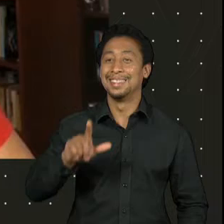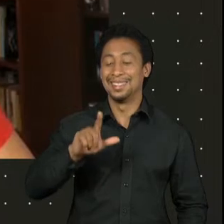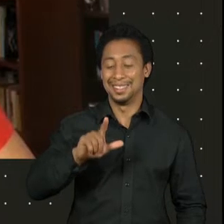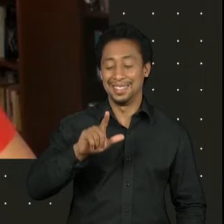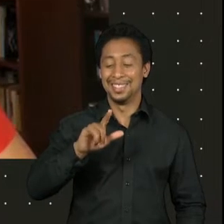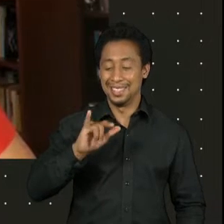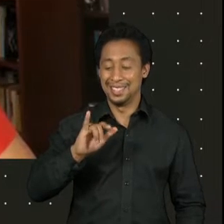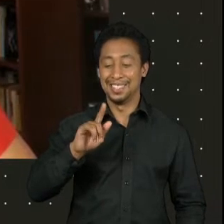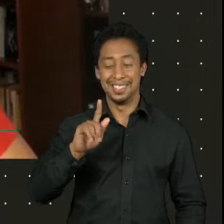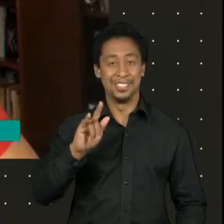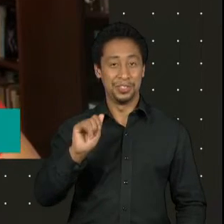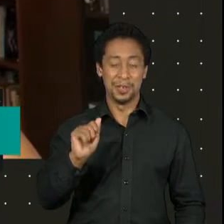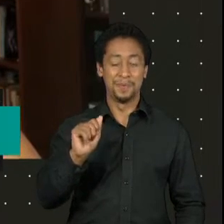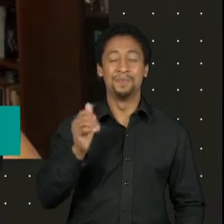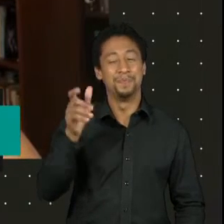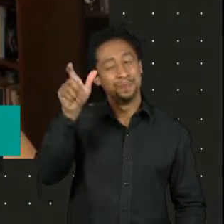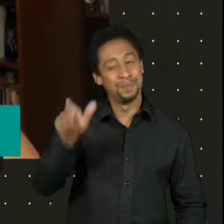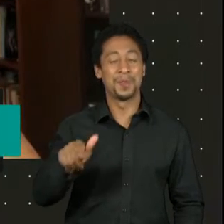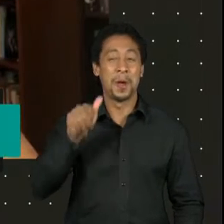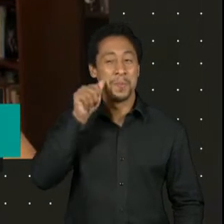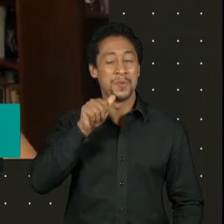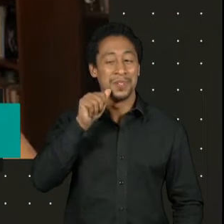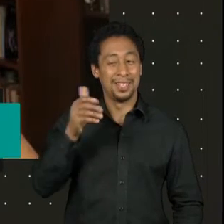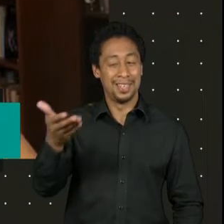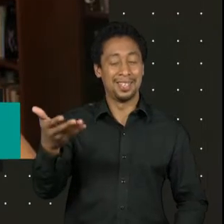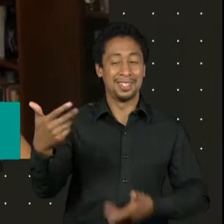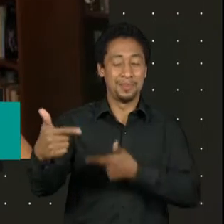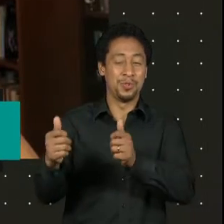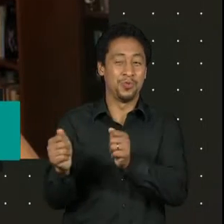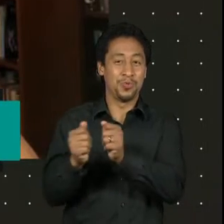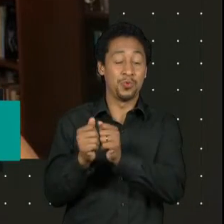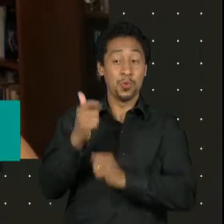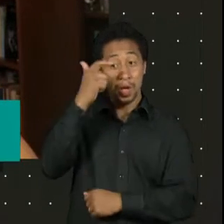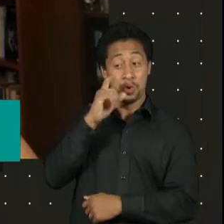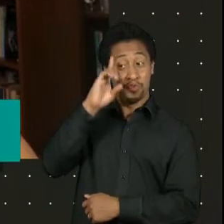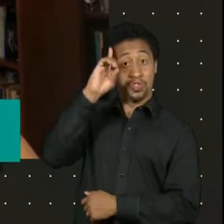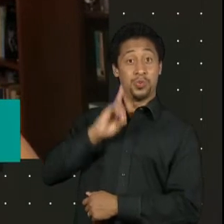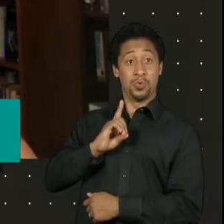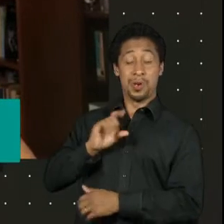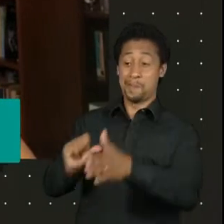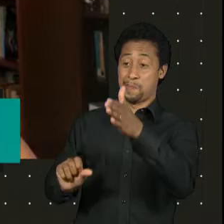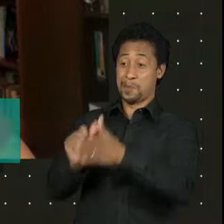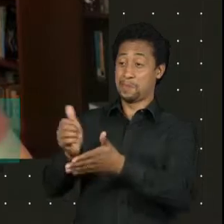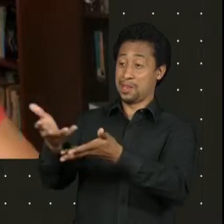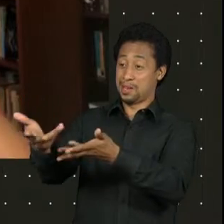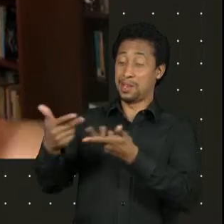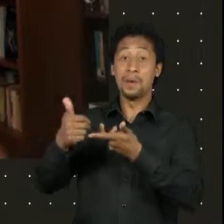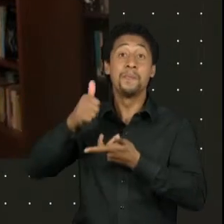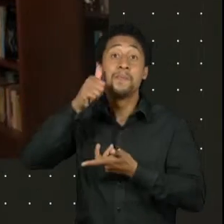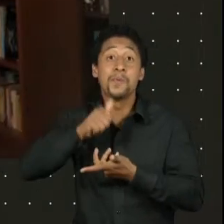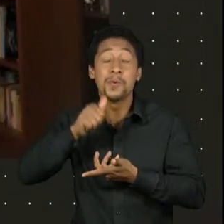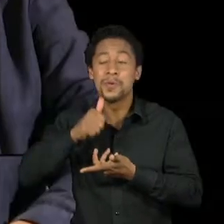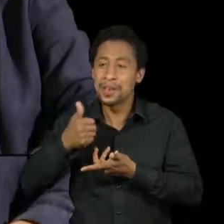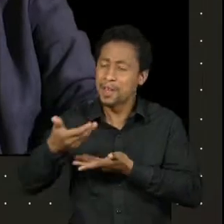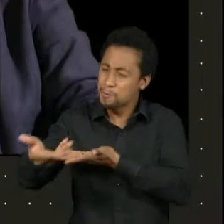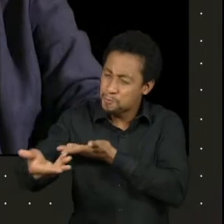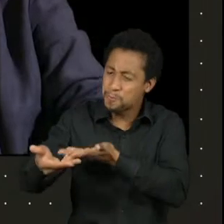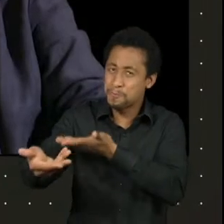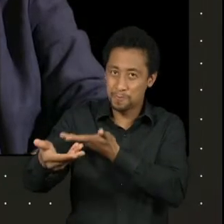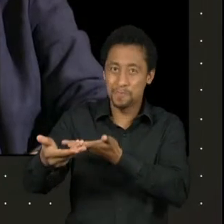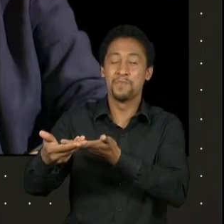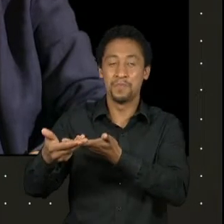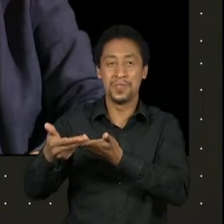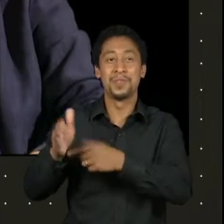mulher que eu dirigi. O primeiro personagem feminino que eu dirigi no curta-metragem História Familiar,